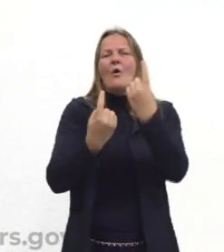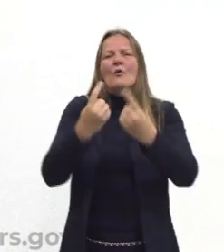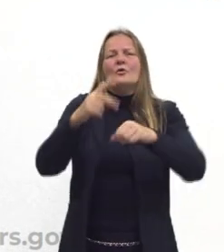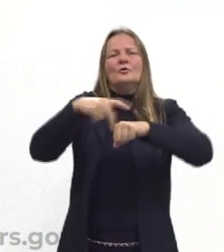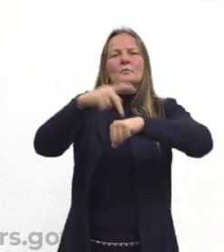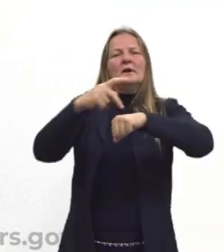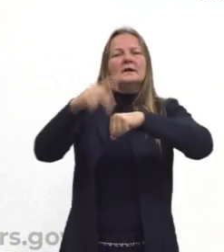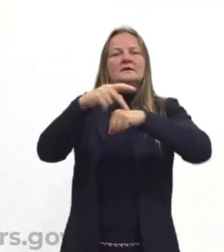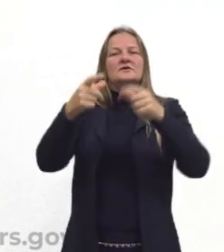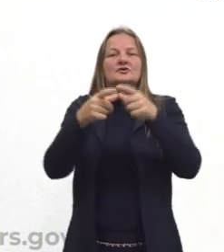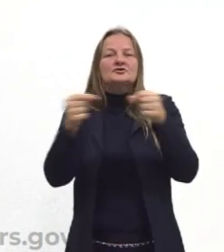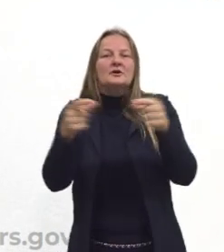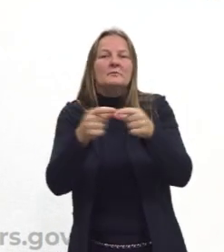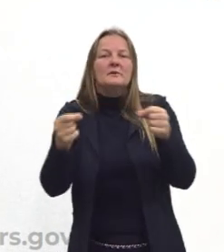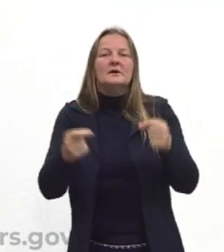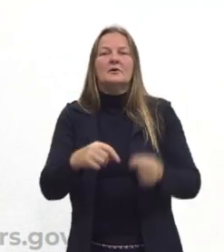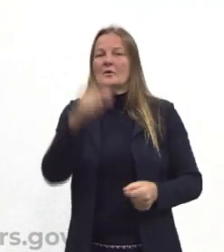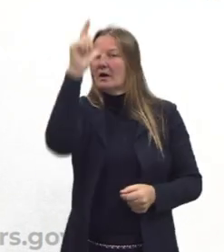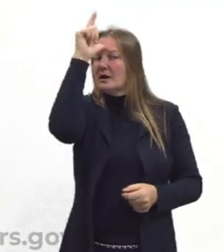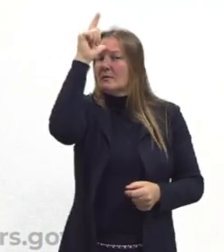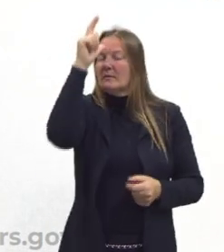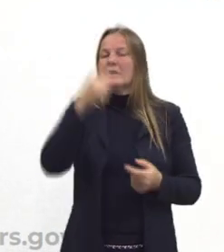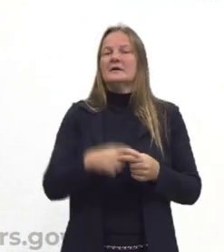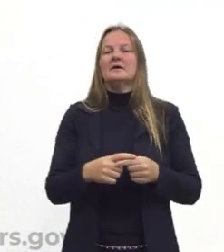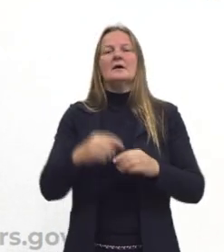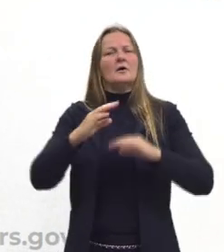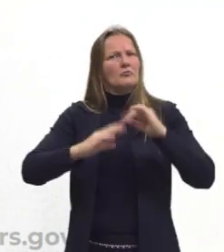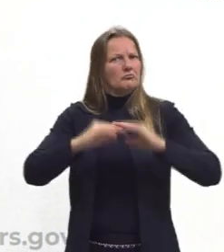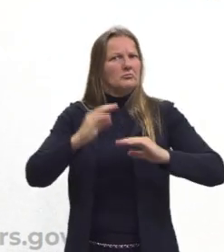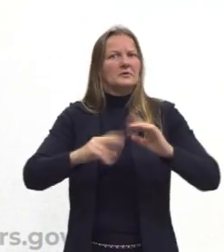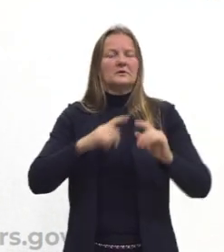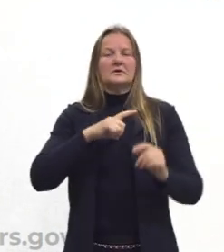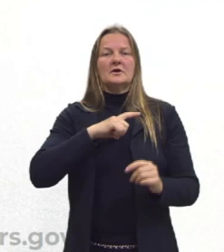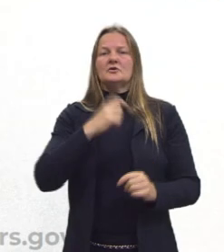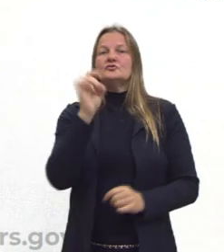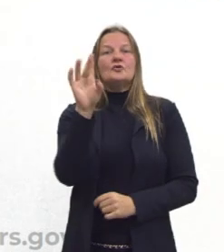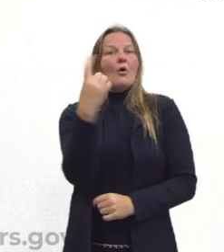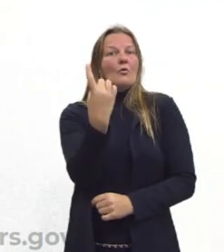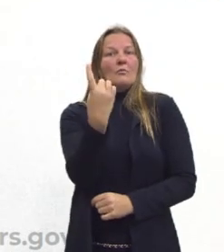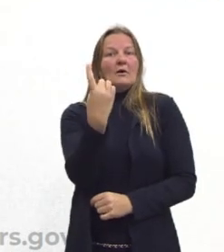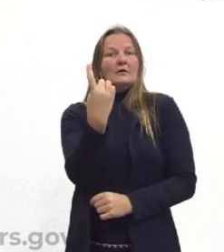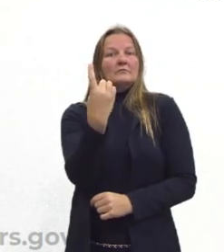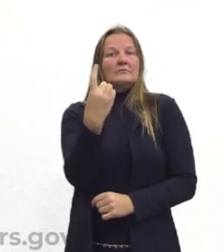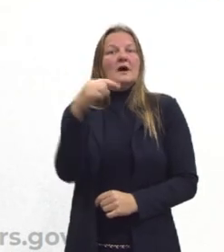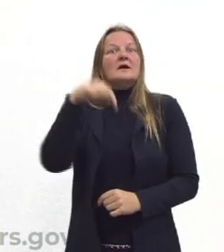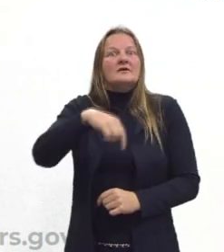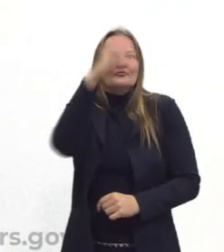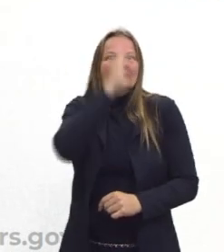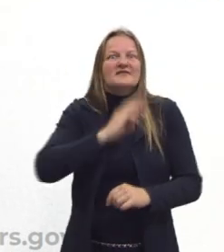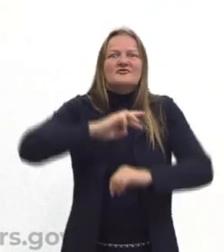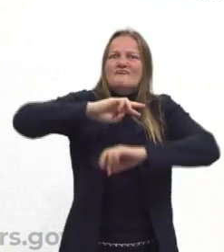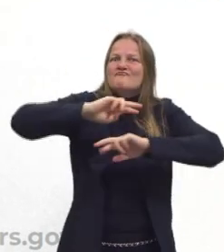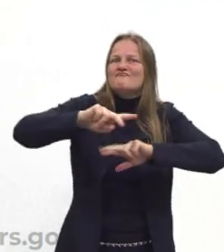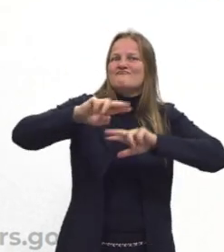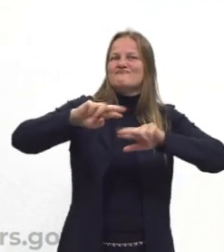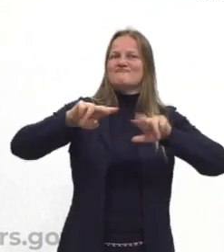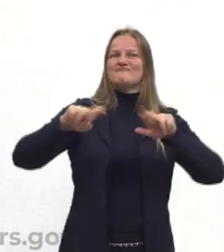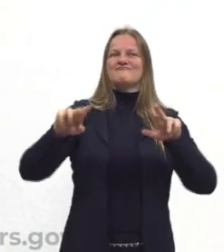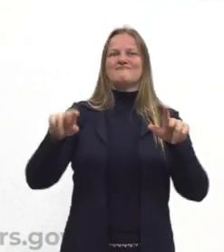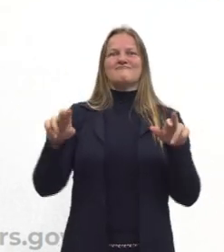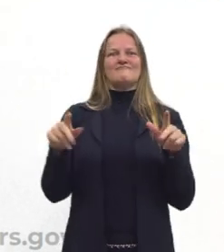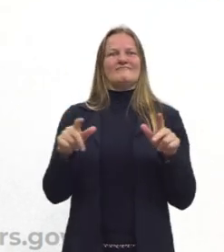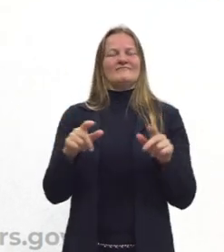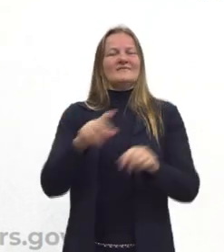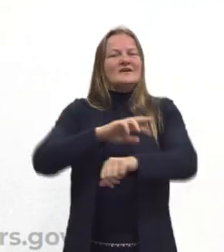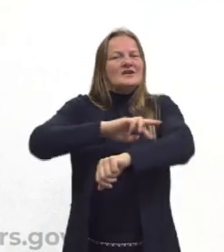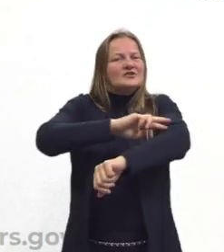como o Japão, como a Alemanha. Praticamente existe uma etnia só. No Brasil nós somos compostos de